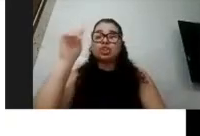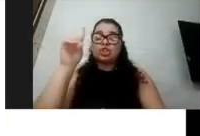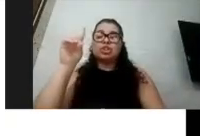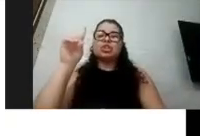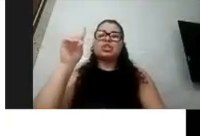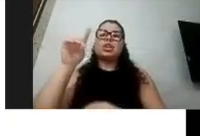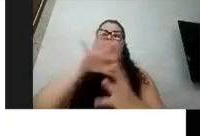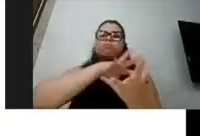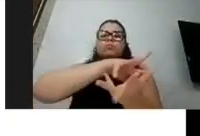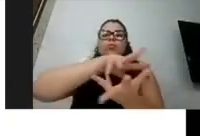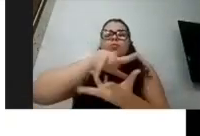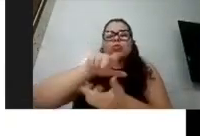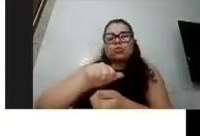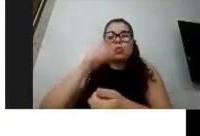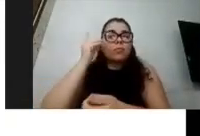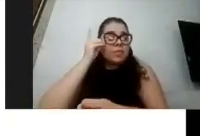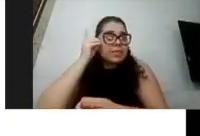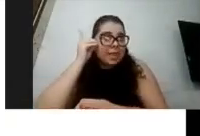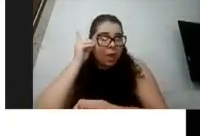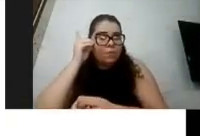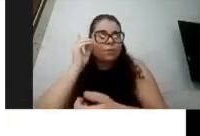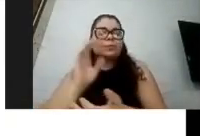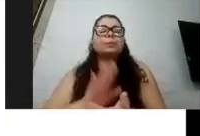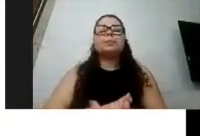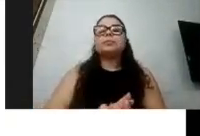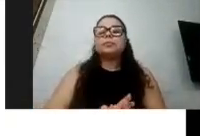Se eu estiver muito rápido, meninas, vocês me avisem, tá?